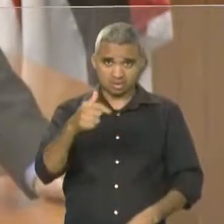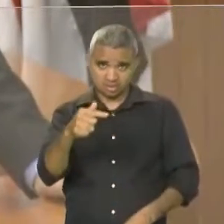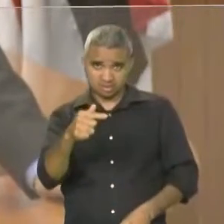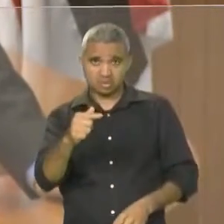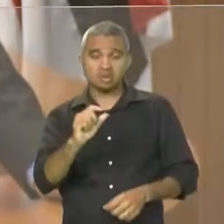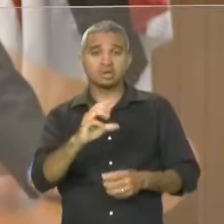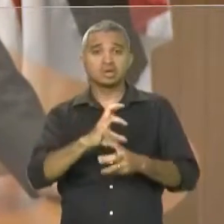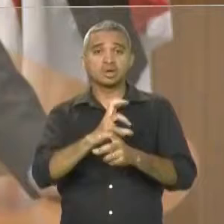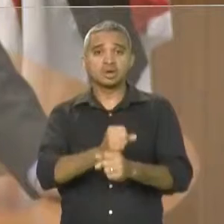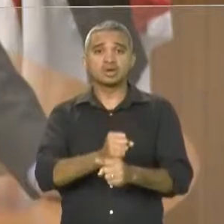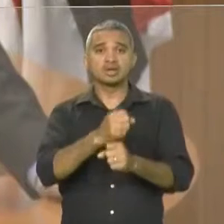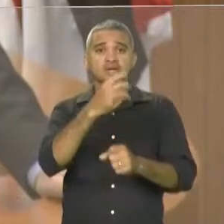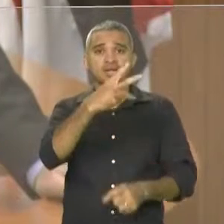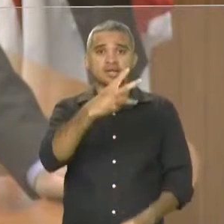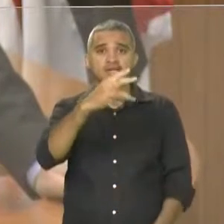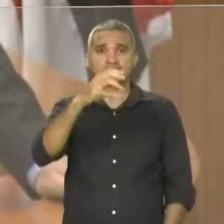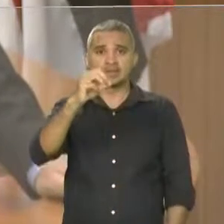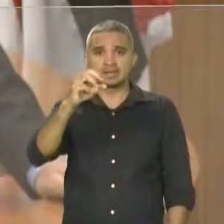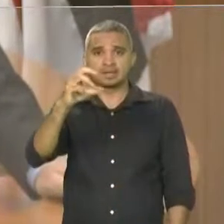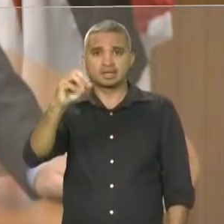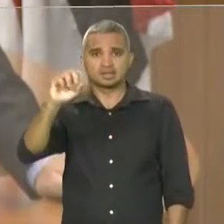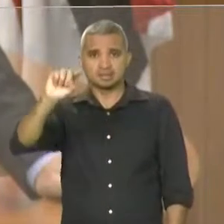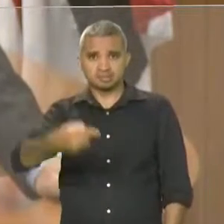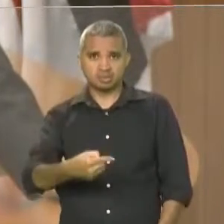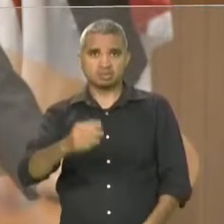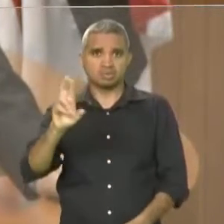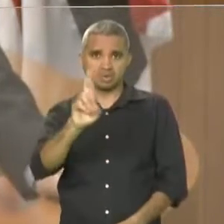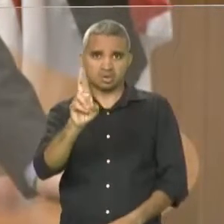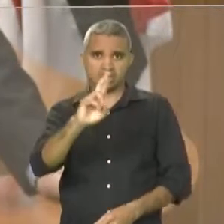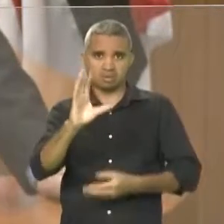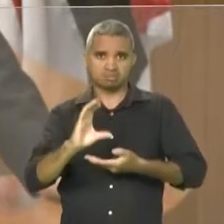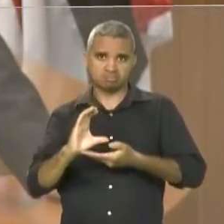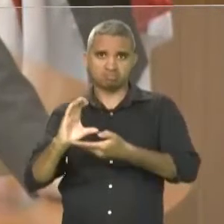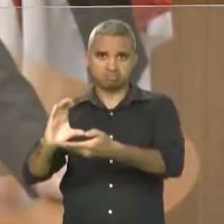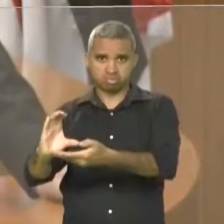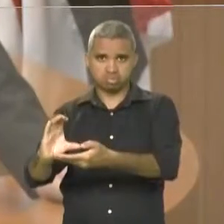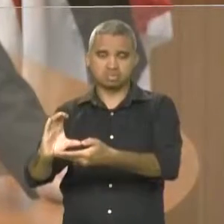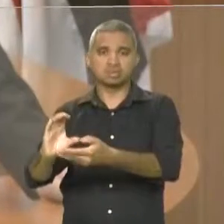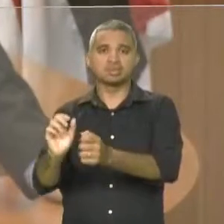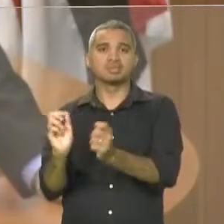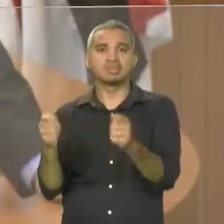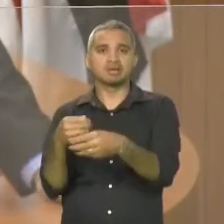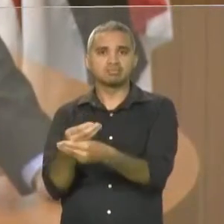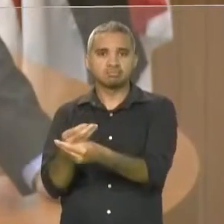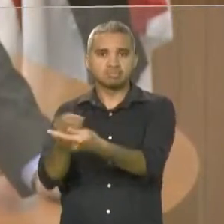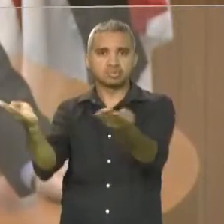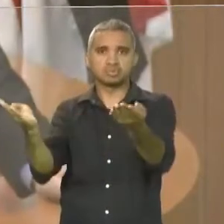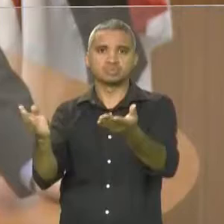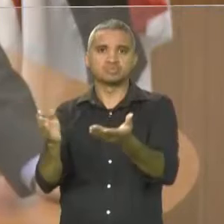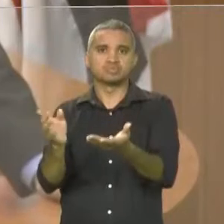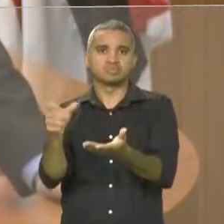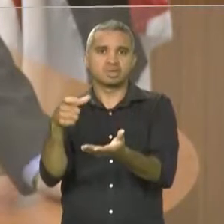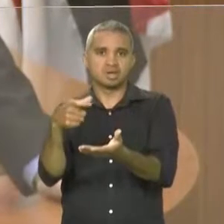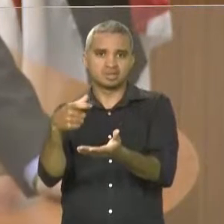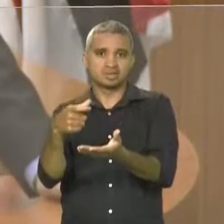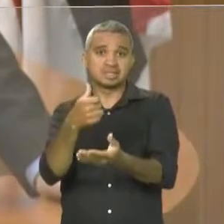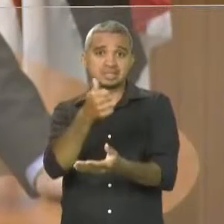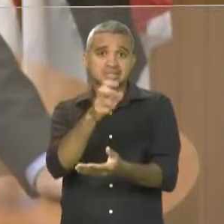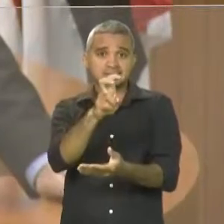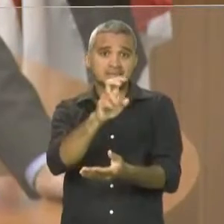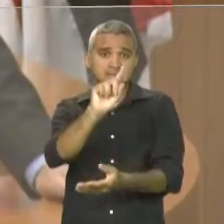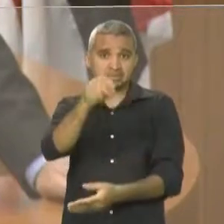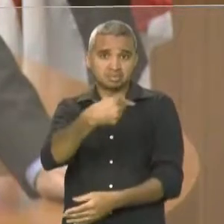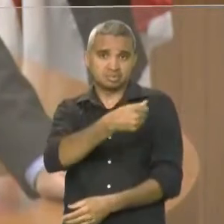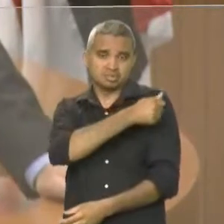de emenda minha para ser aplicado em Vale Livro. São 15 mil estudantes nesse ano